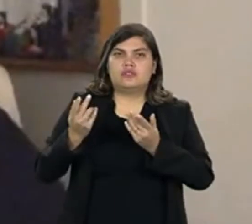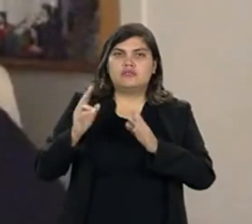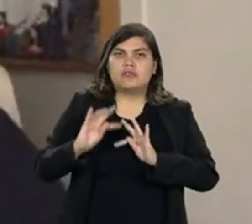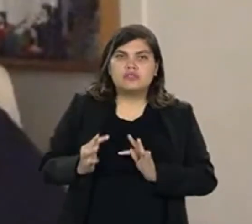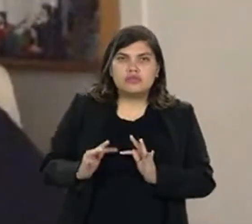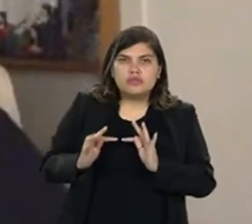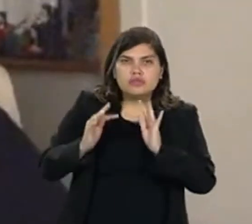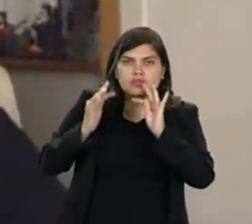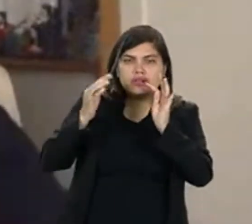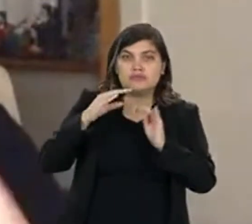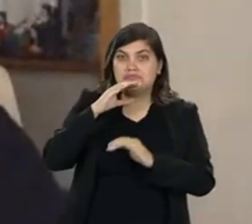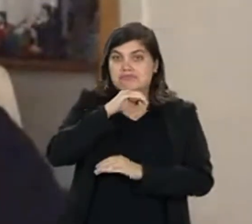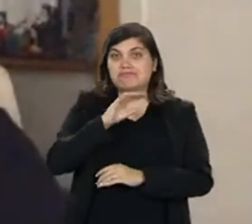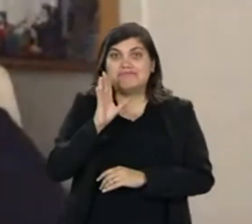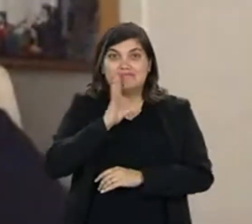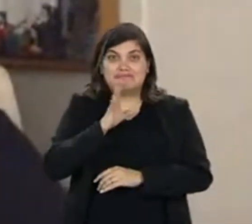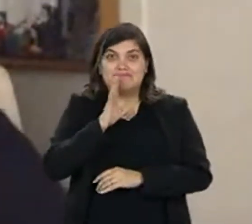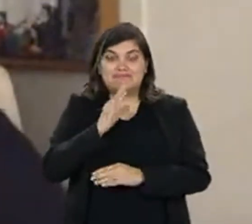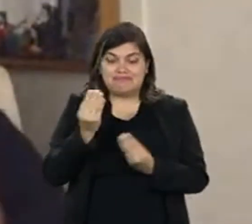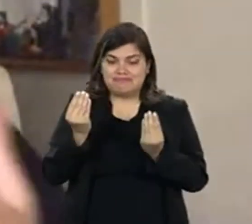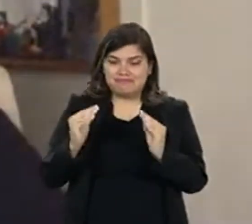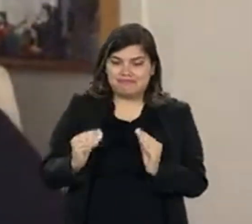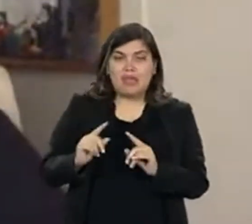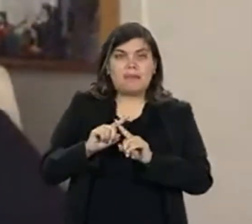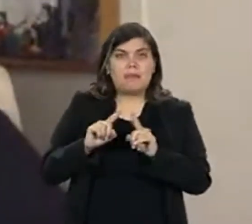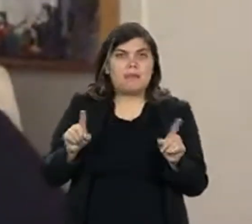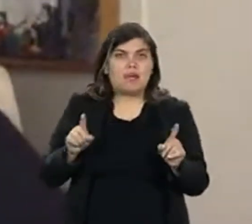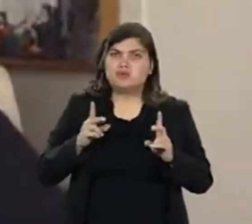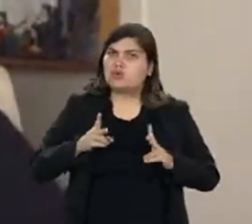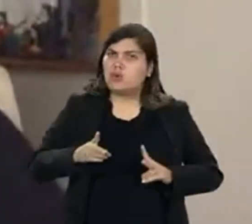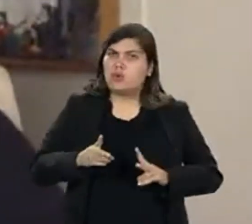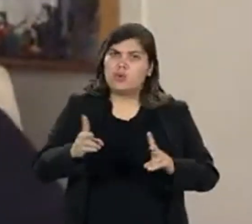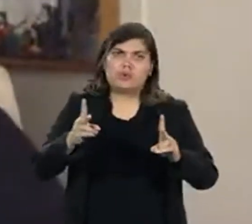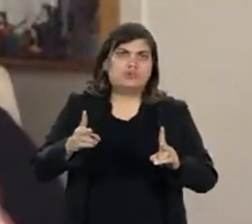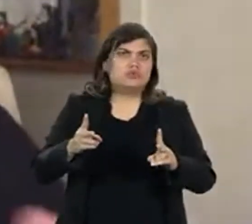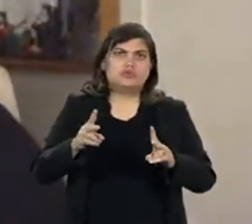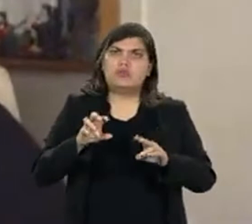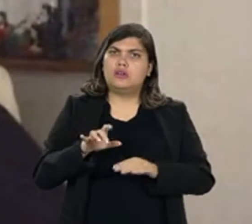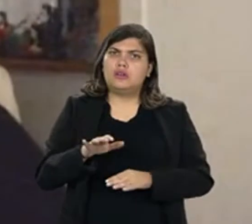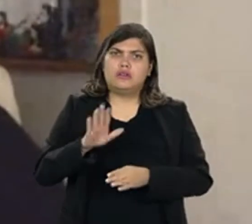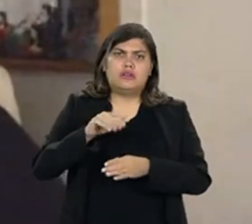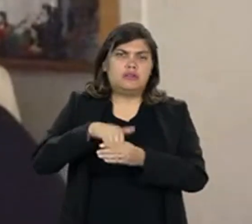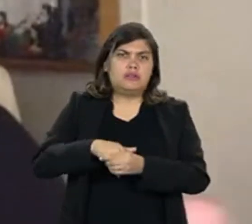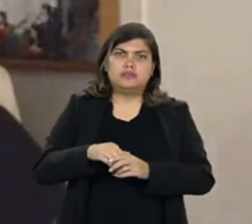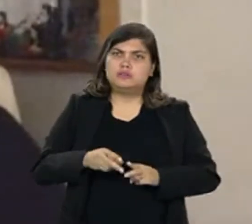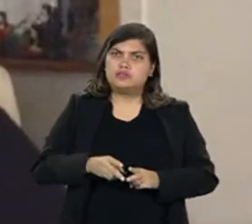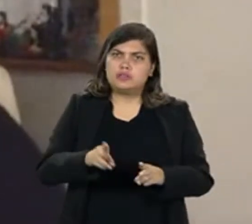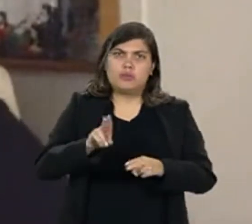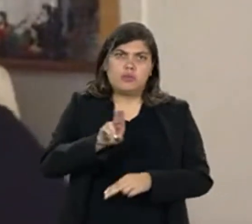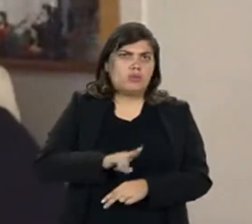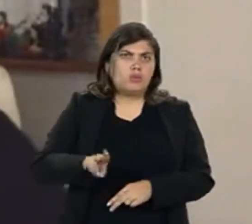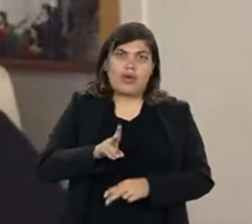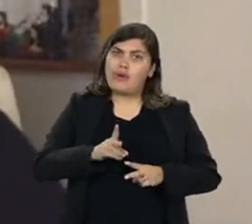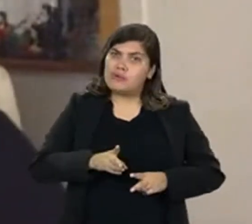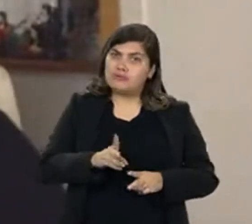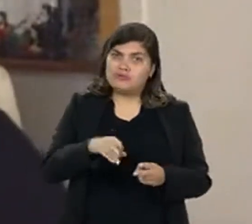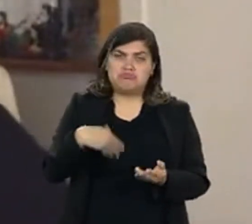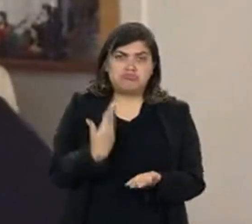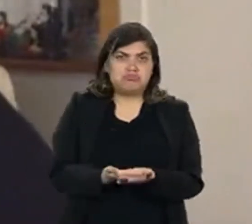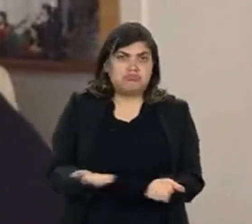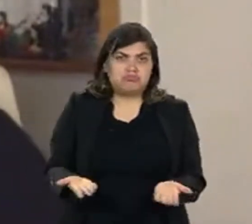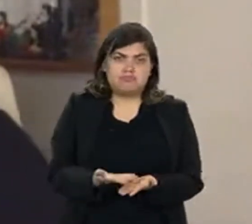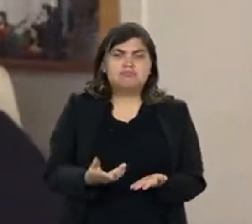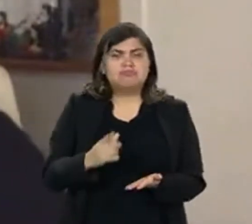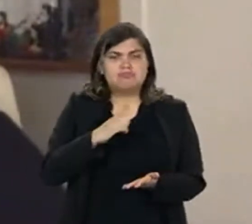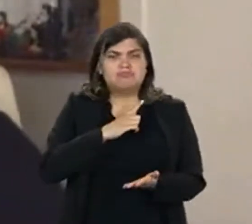tecnologia, eu acho muito legal desenvolver. Mas que ela continue sendo a urna eletrônica que sempre funcionou e